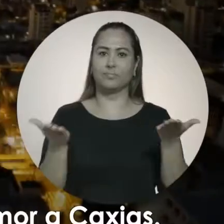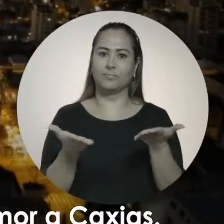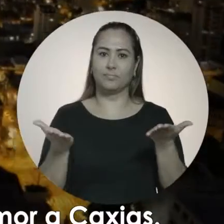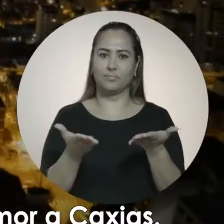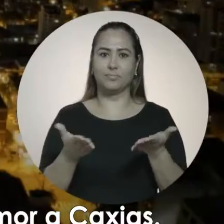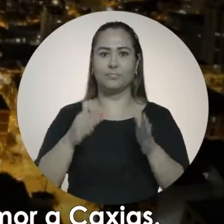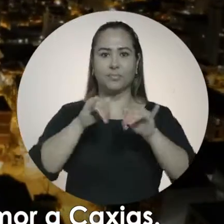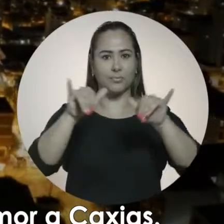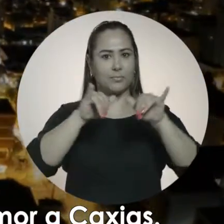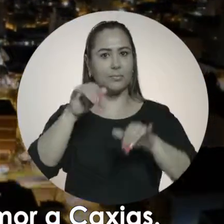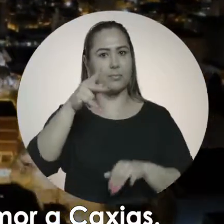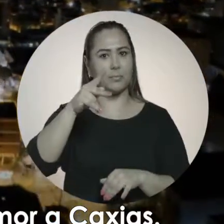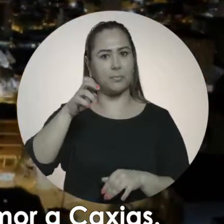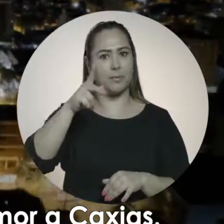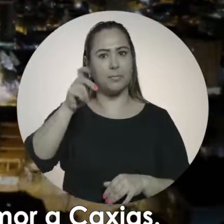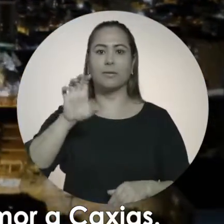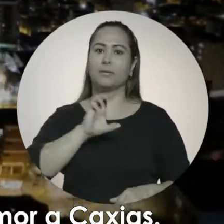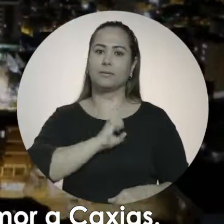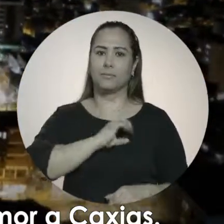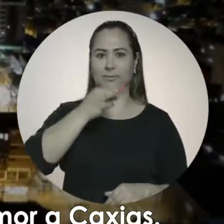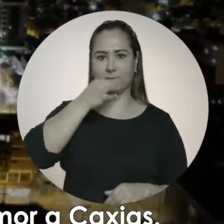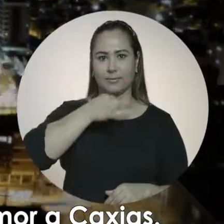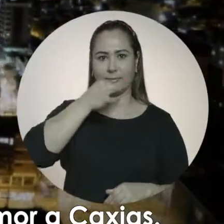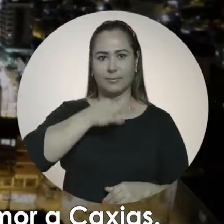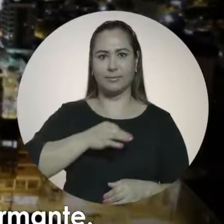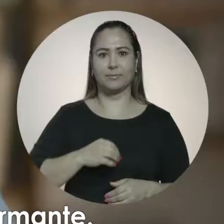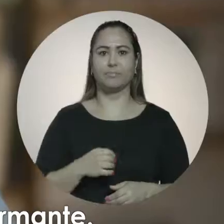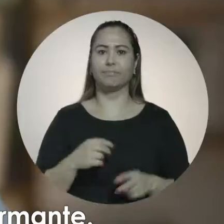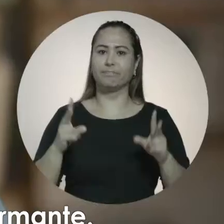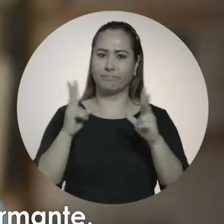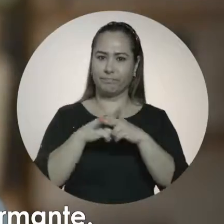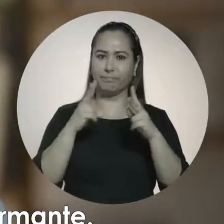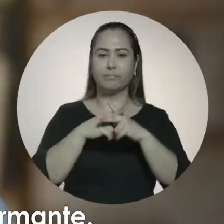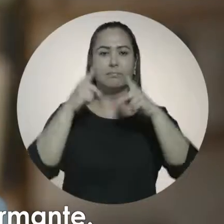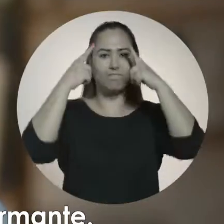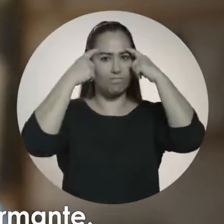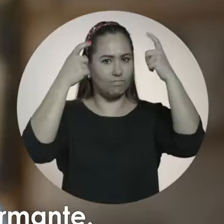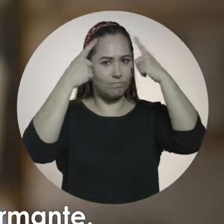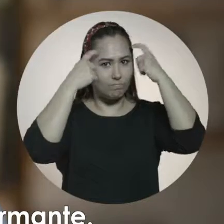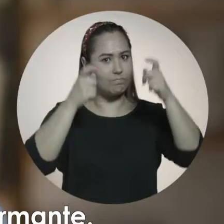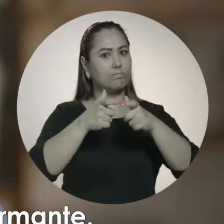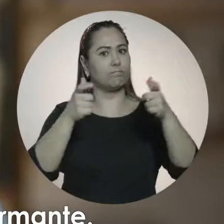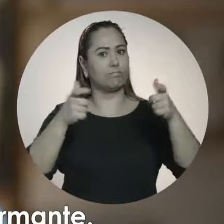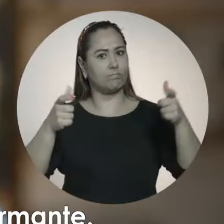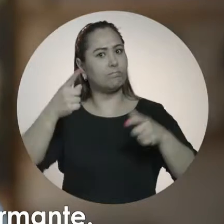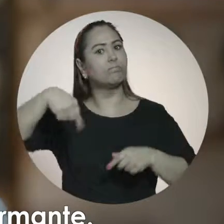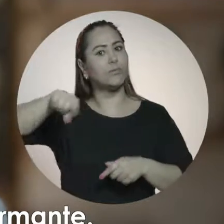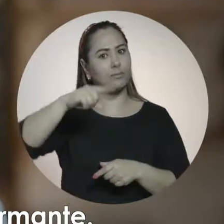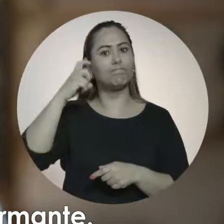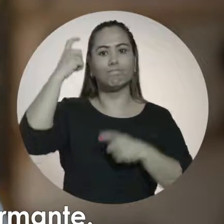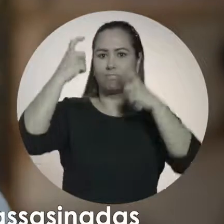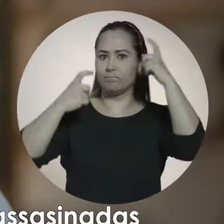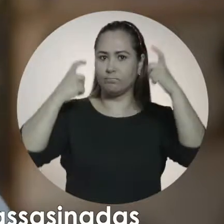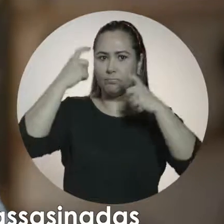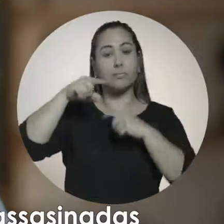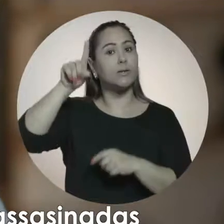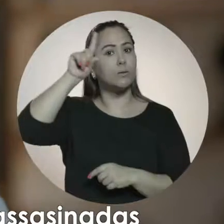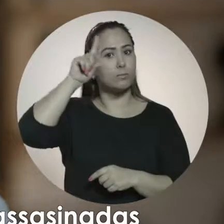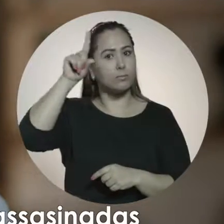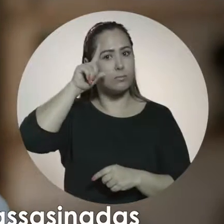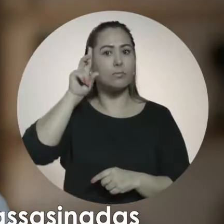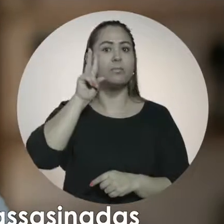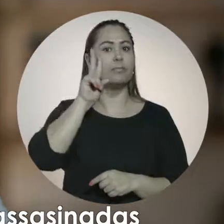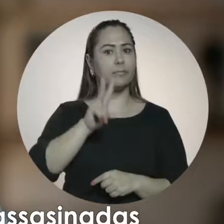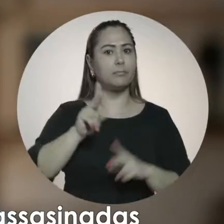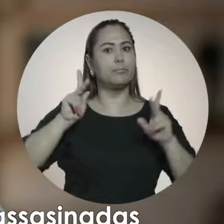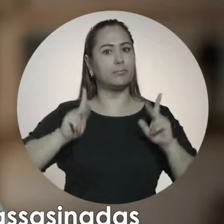Começa agora o programa do Pepe, por amor a Caxias. A violência tem crescido de forma alarmante. Diariamente